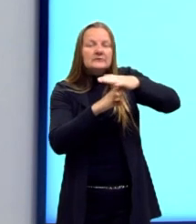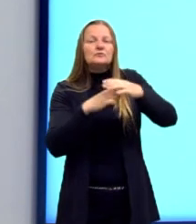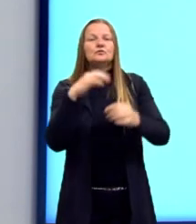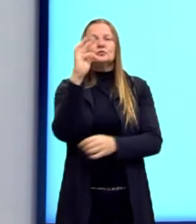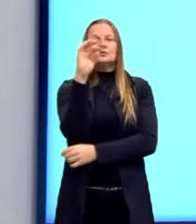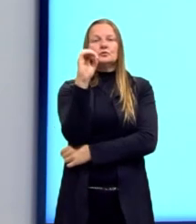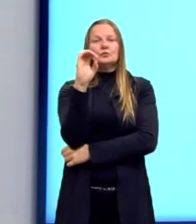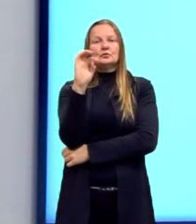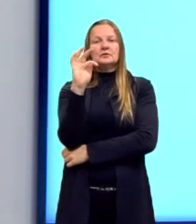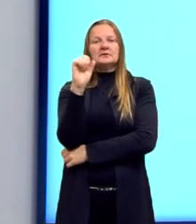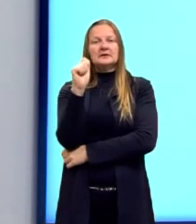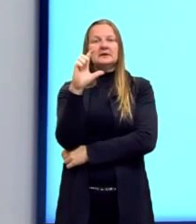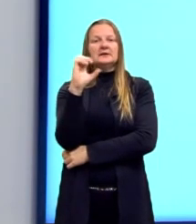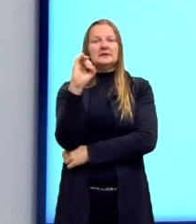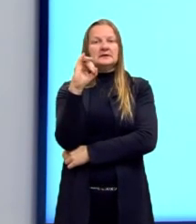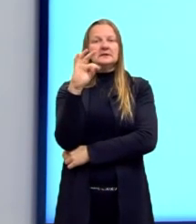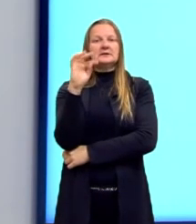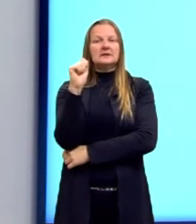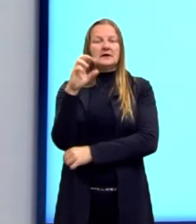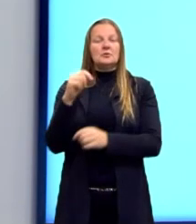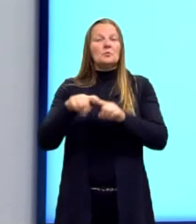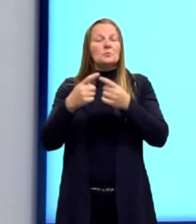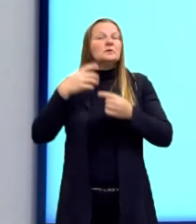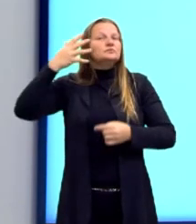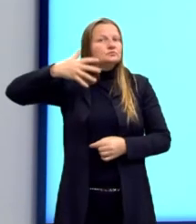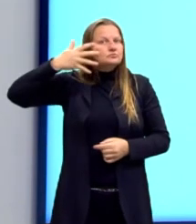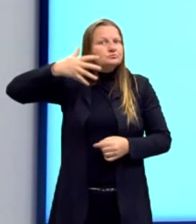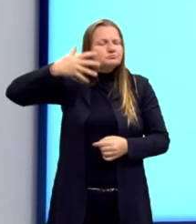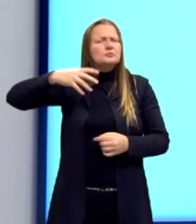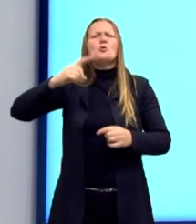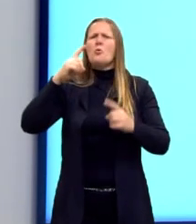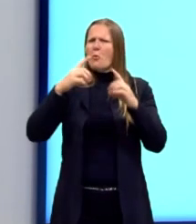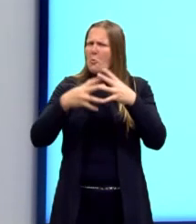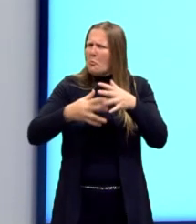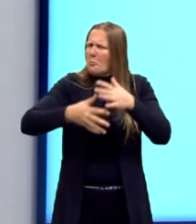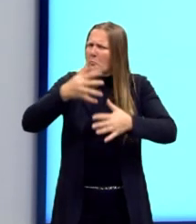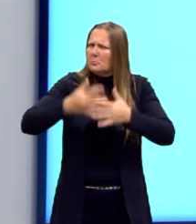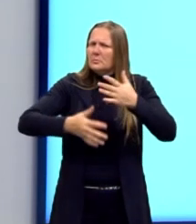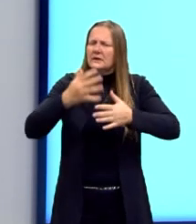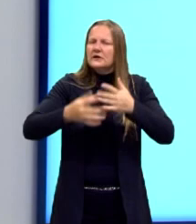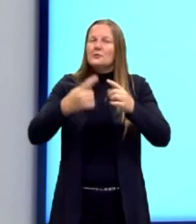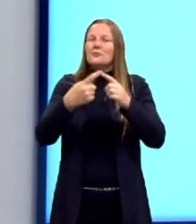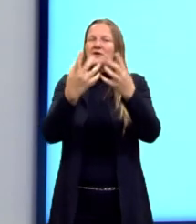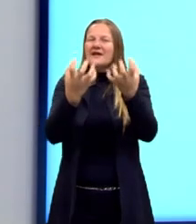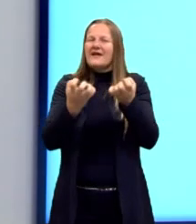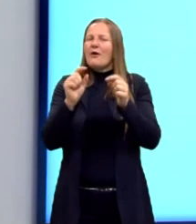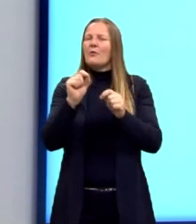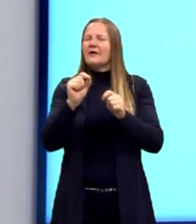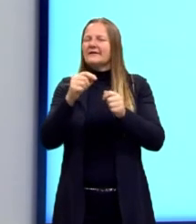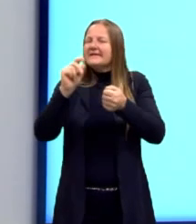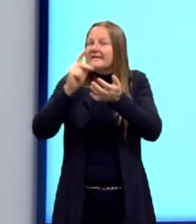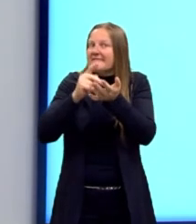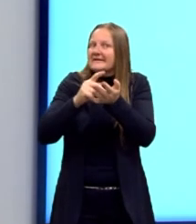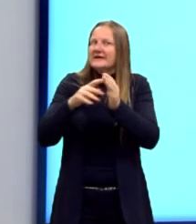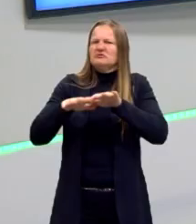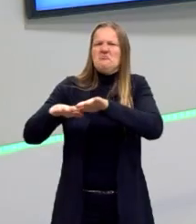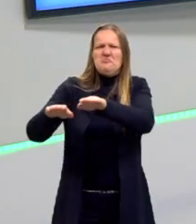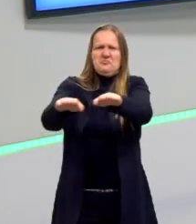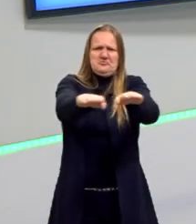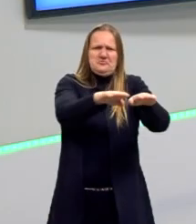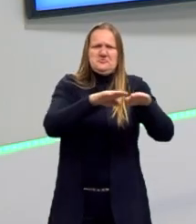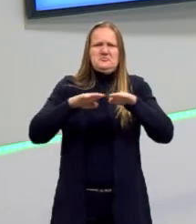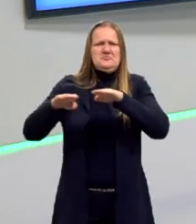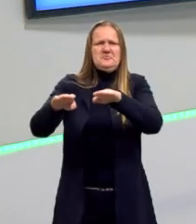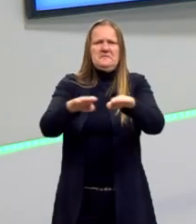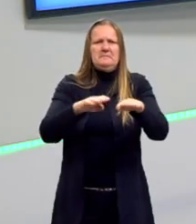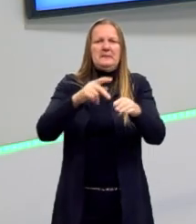a coletividade, né, mas ele usa esse discurso, na verdade, para uniformizar, para impor, né, para todos